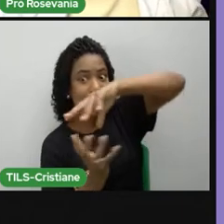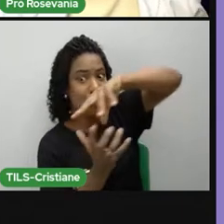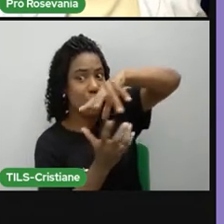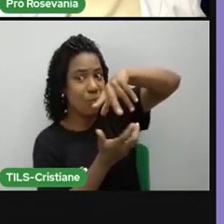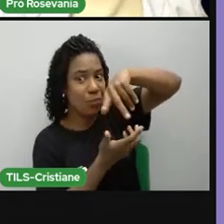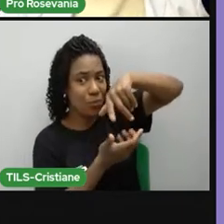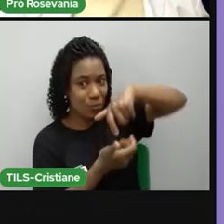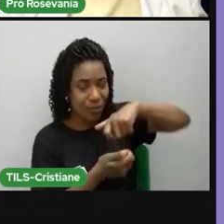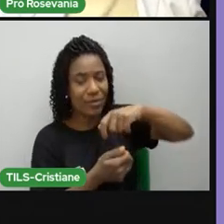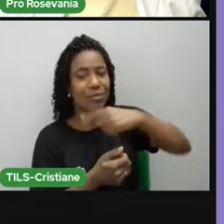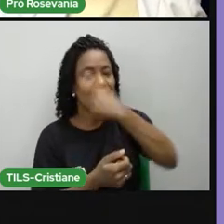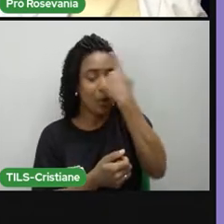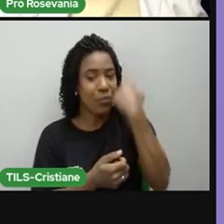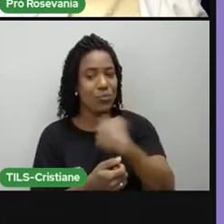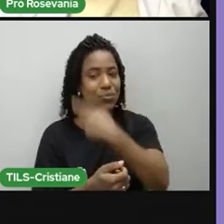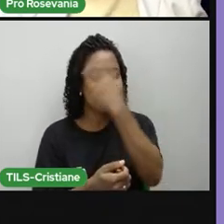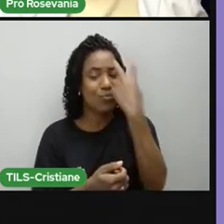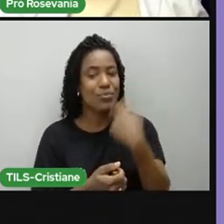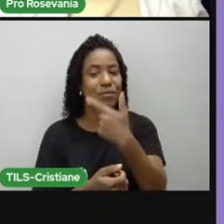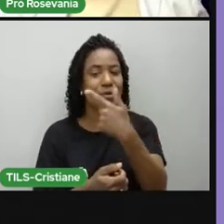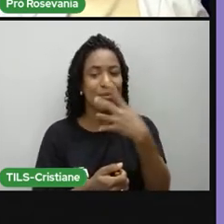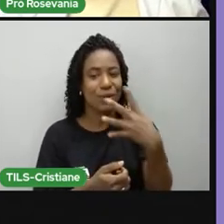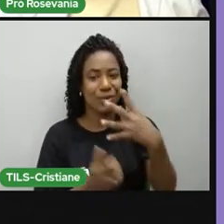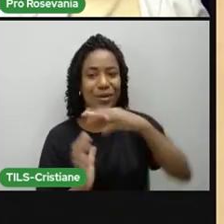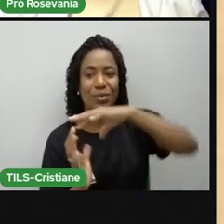esteja no período de iluminação, viu?